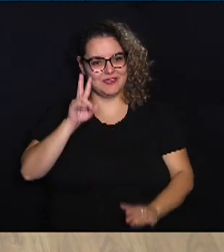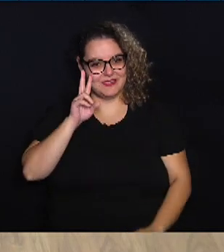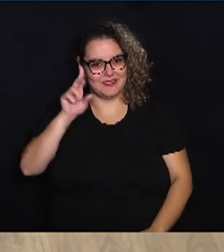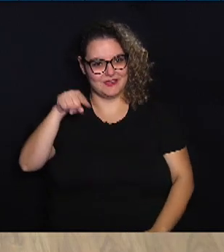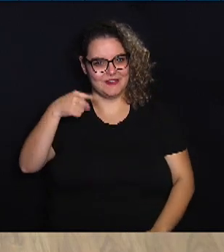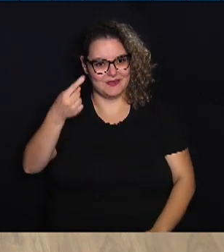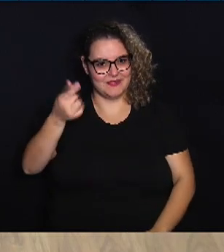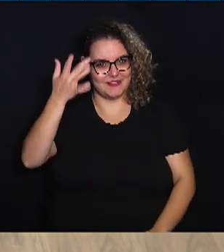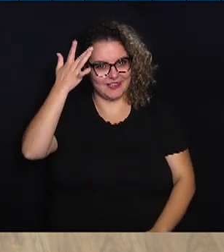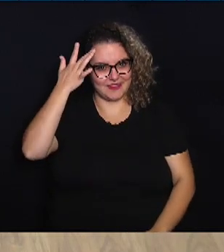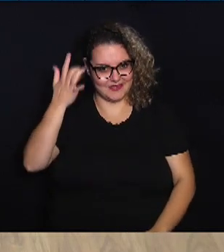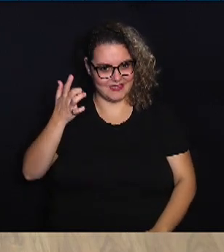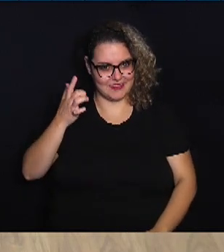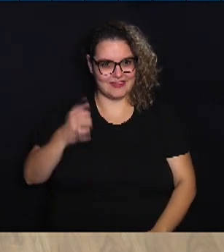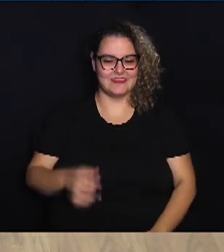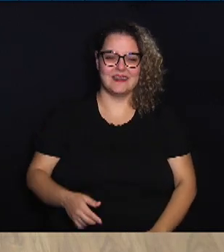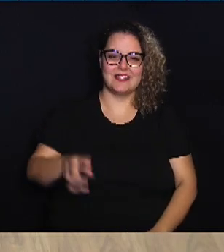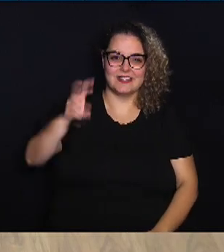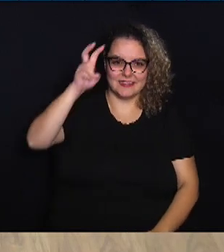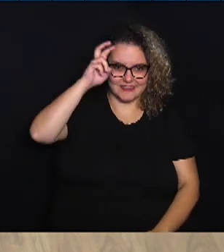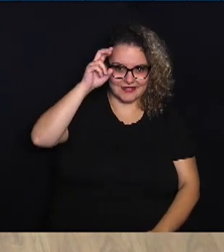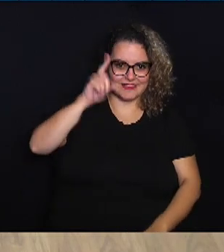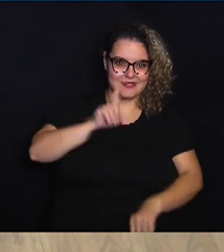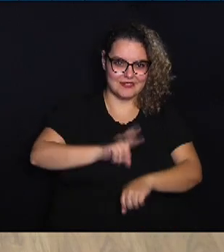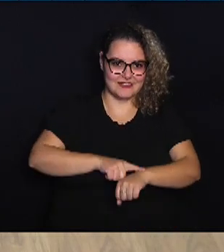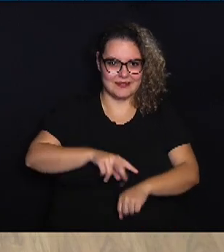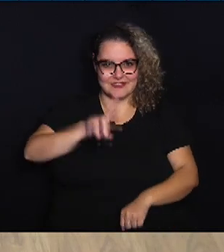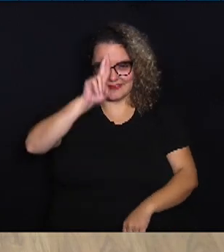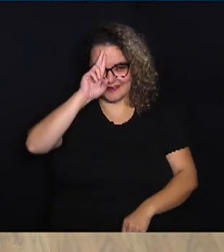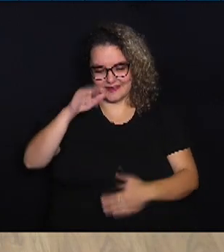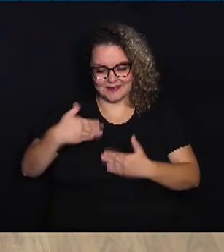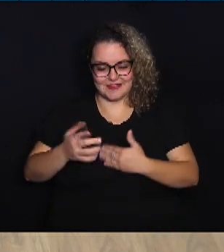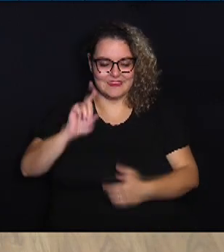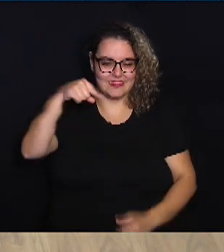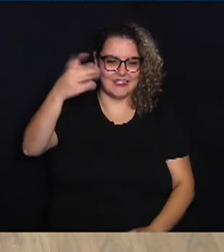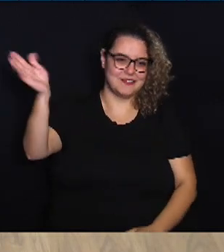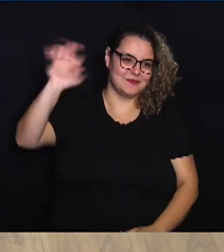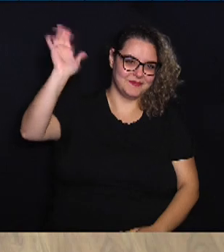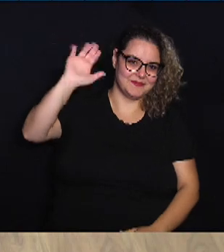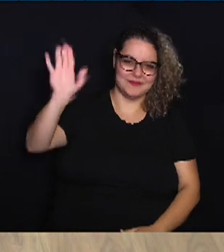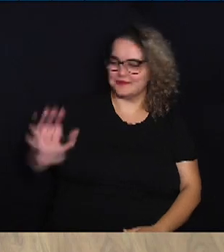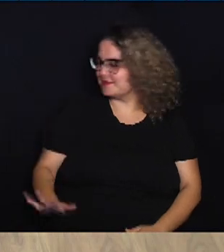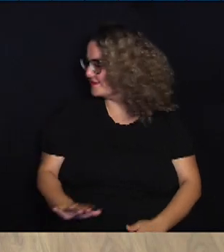e nos vemos amanhã na quinta-feira a partir do meio-dia. Até lá, tchau, tchau.